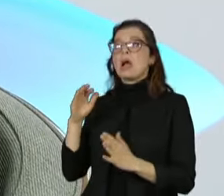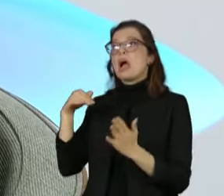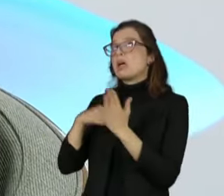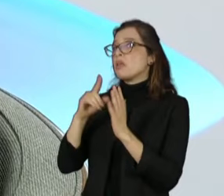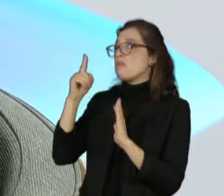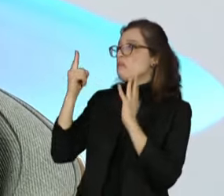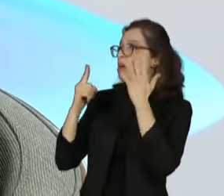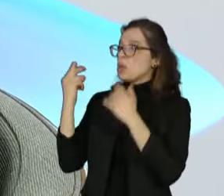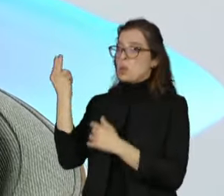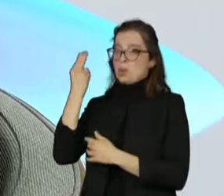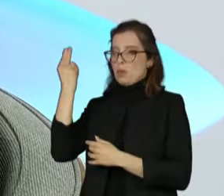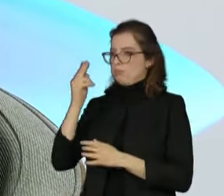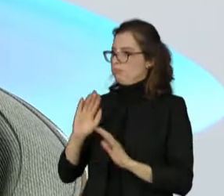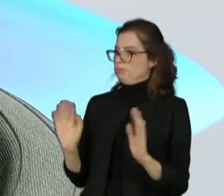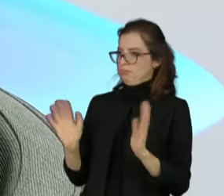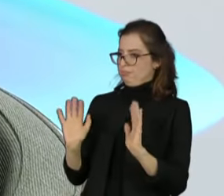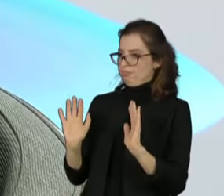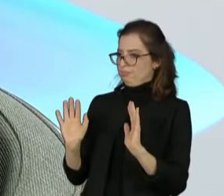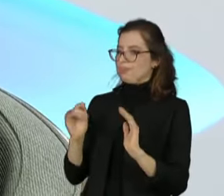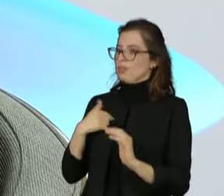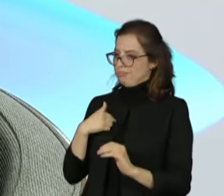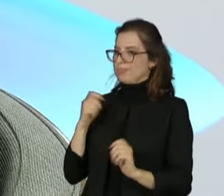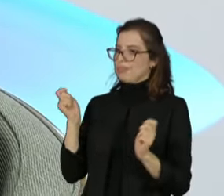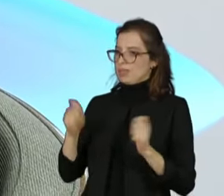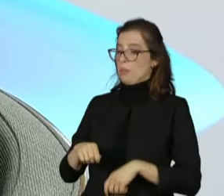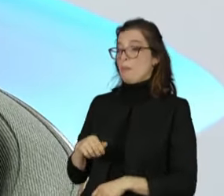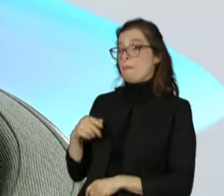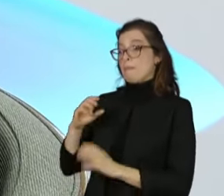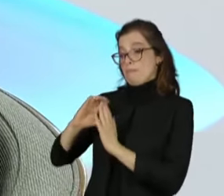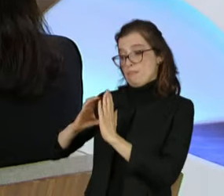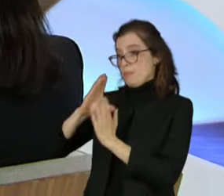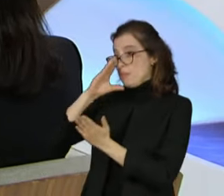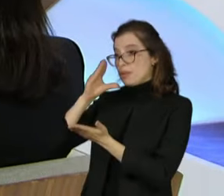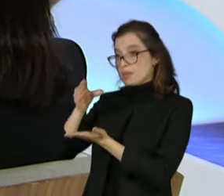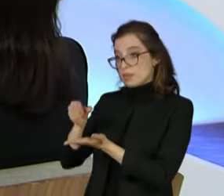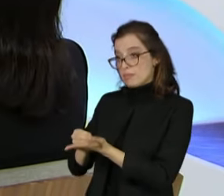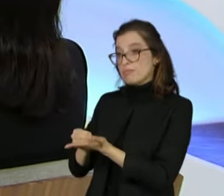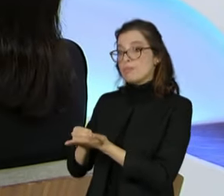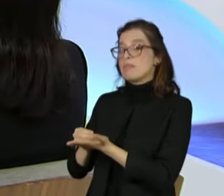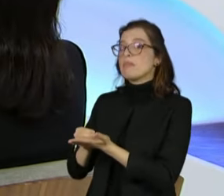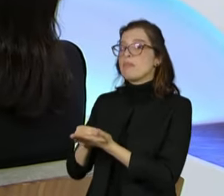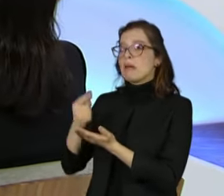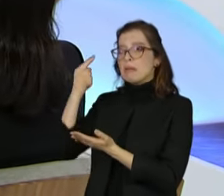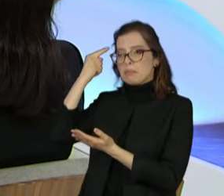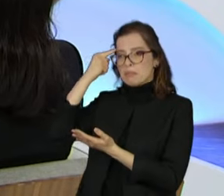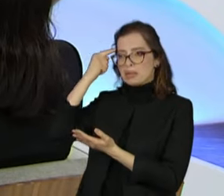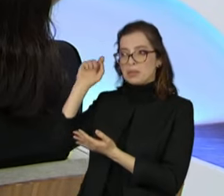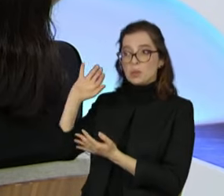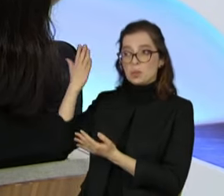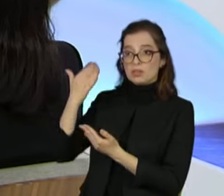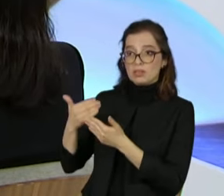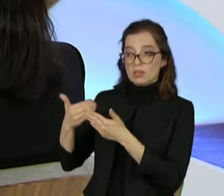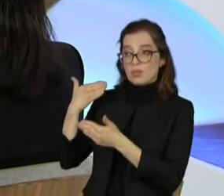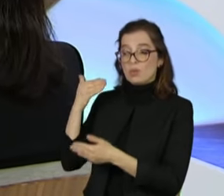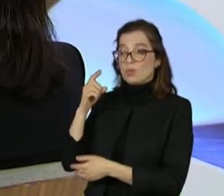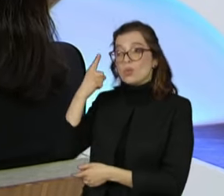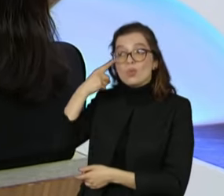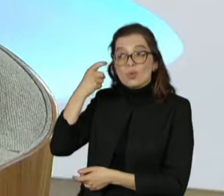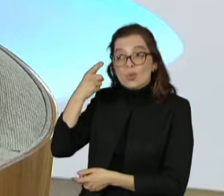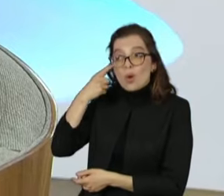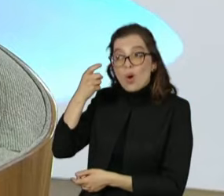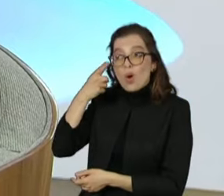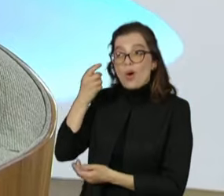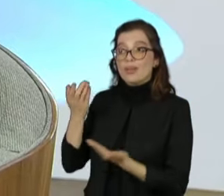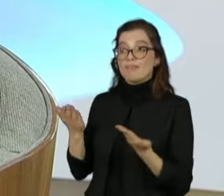fosse como aconteceu com o João Dória e ele, assim que soube do resultado da Qualicuante, foi o primeiro a dizer que estava abrindo mão da candidatura a nosso